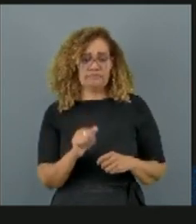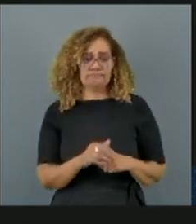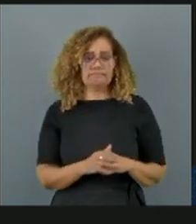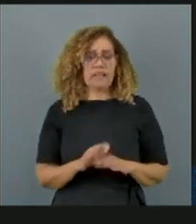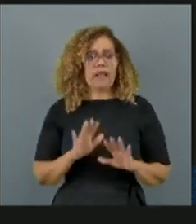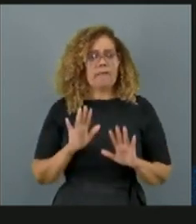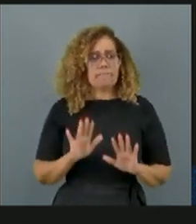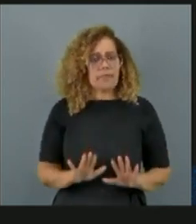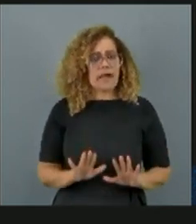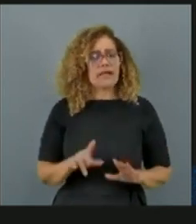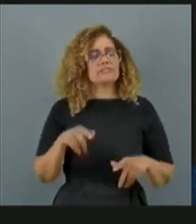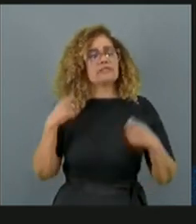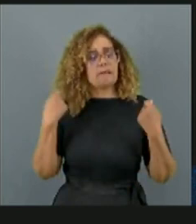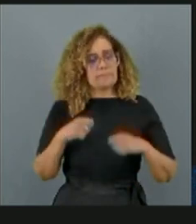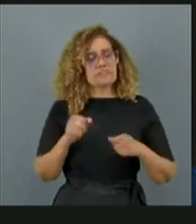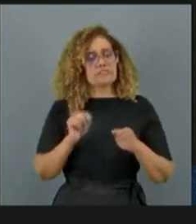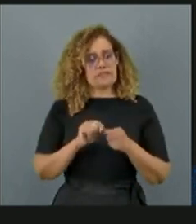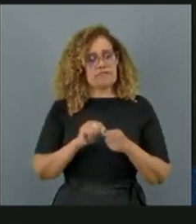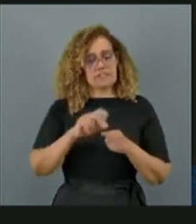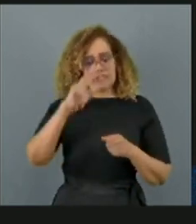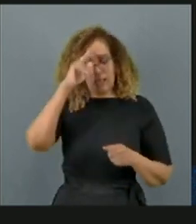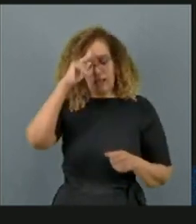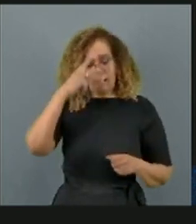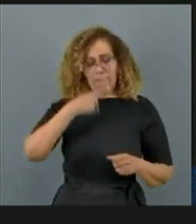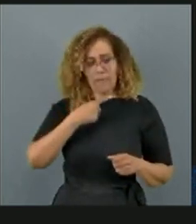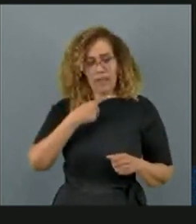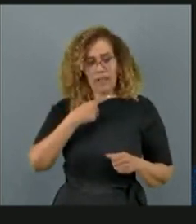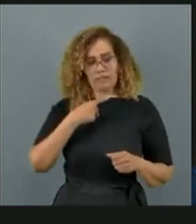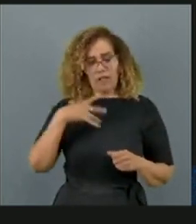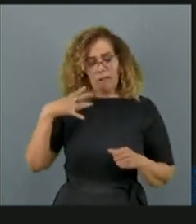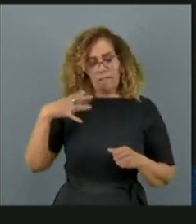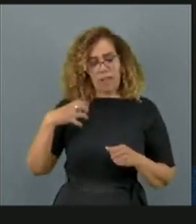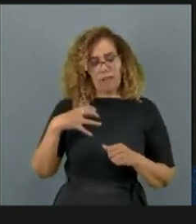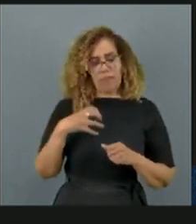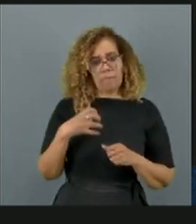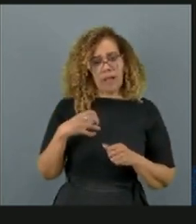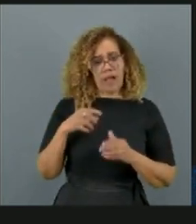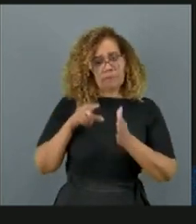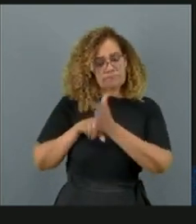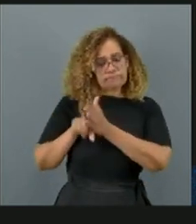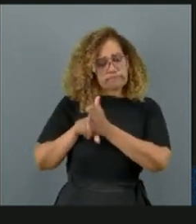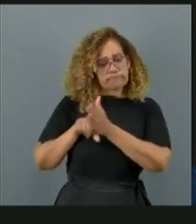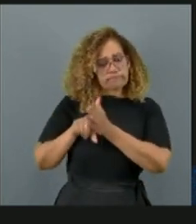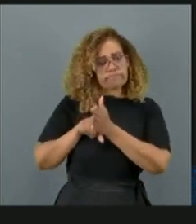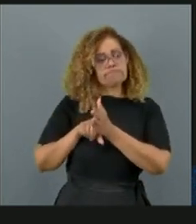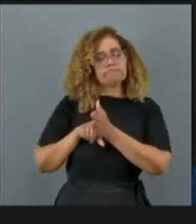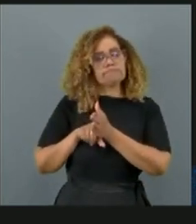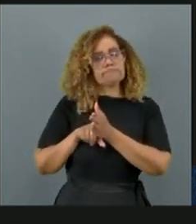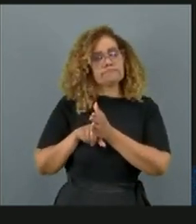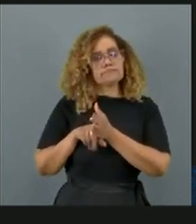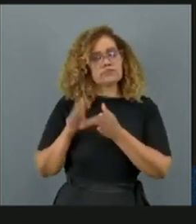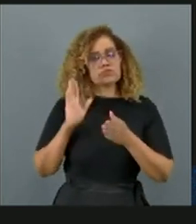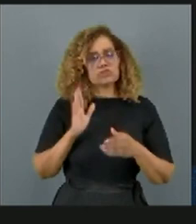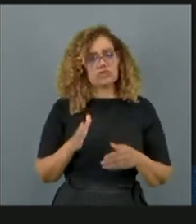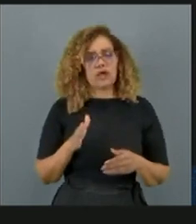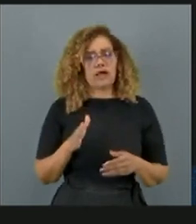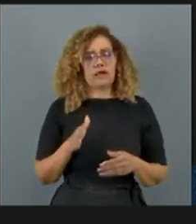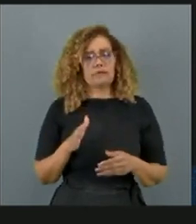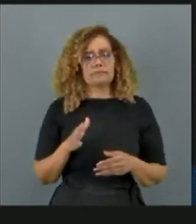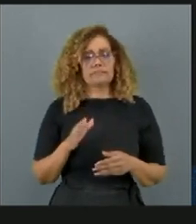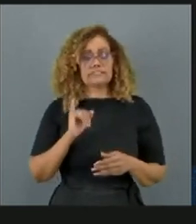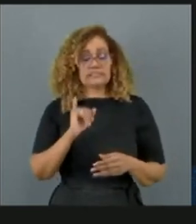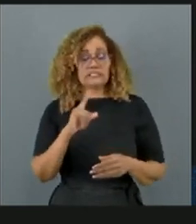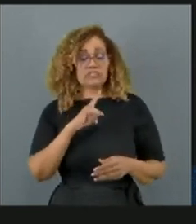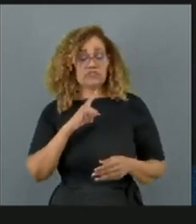Aprenda a fazer o autoexame. Aprenda a fazer a detecção precoce de que você tem um